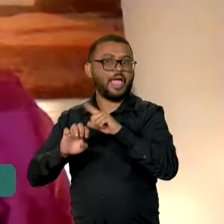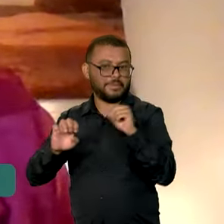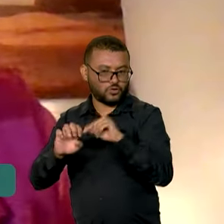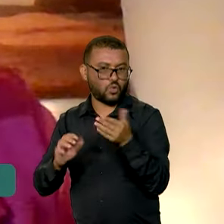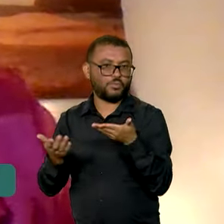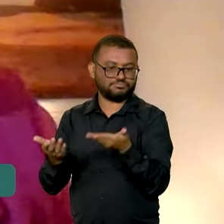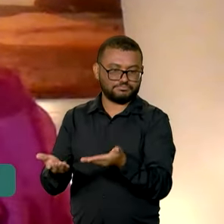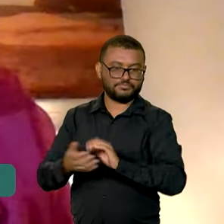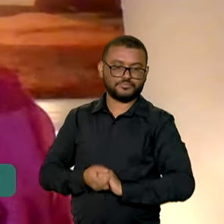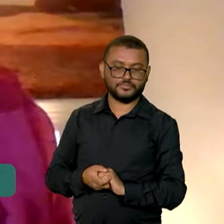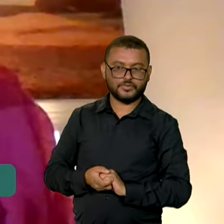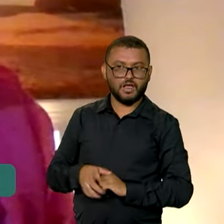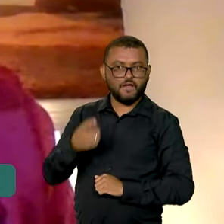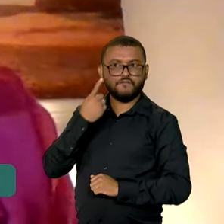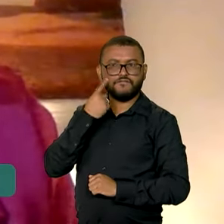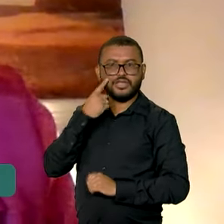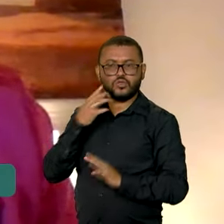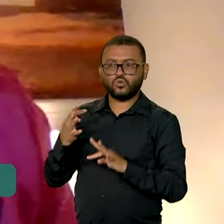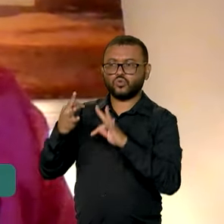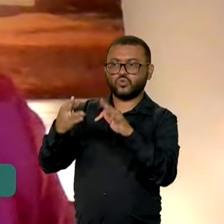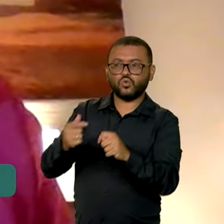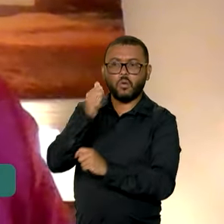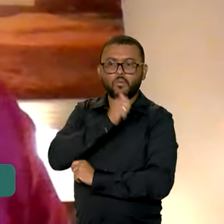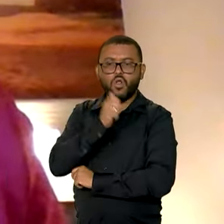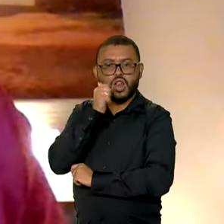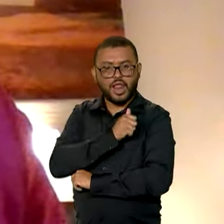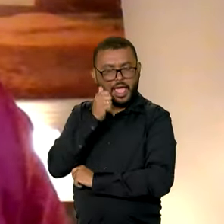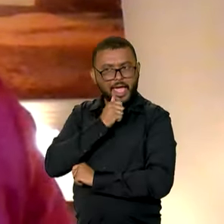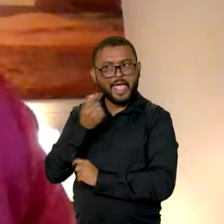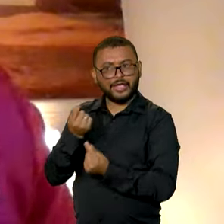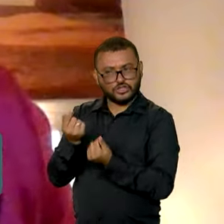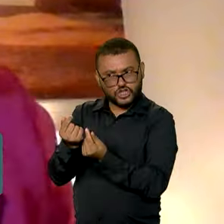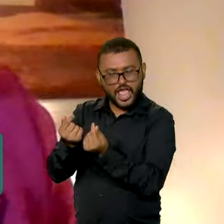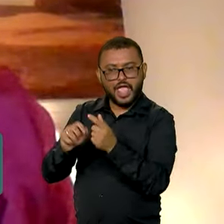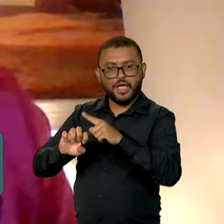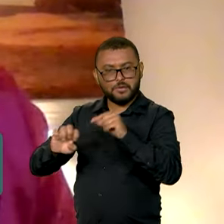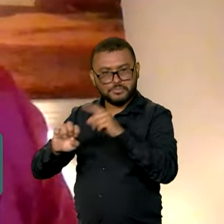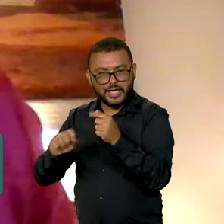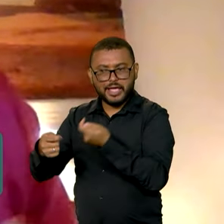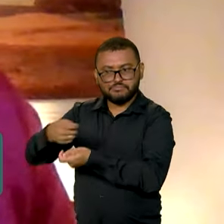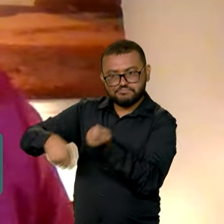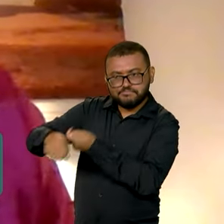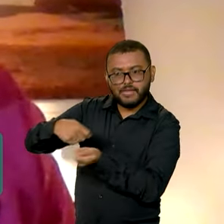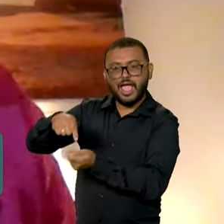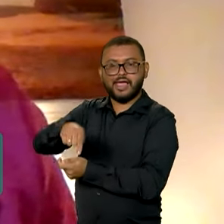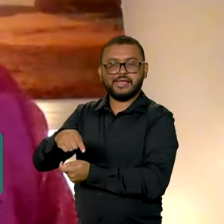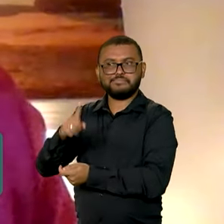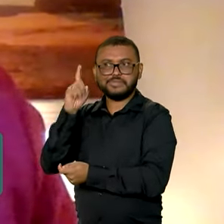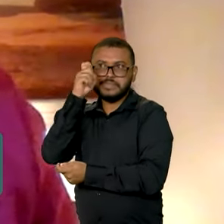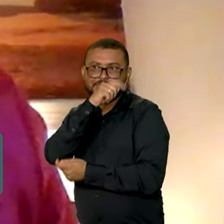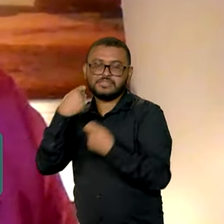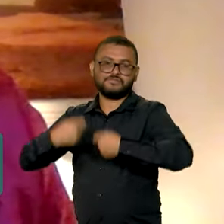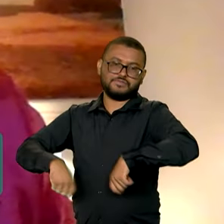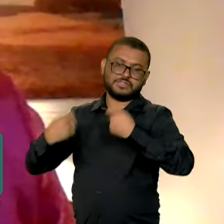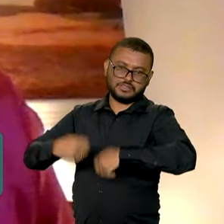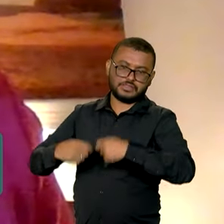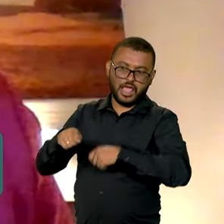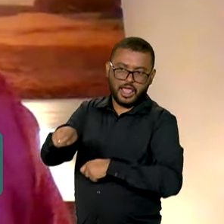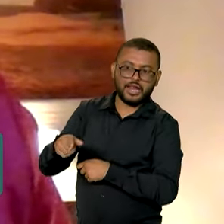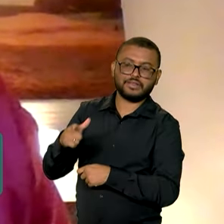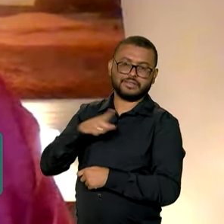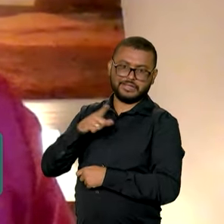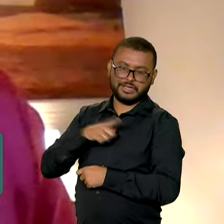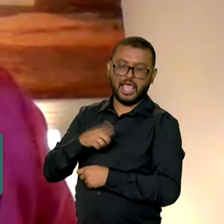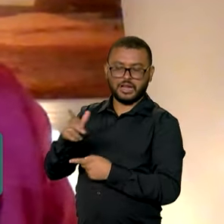Olhar para esse universo feminino de mulheres que empreendem, das necessidades e demandas que essas mulheres têm